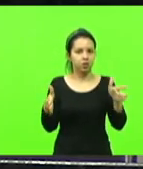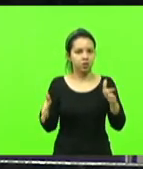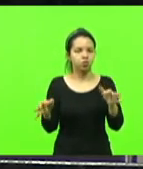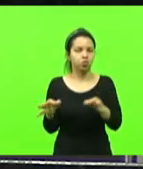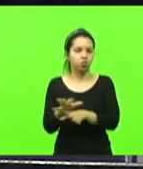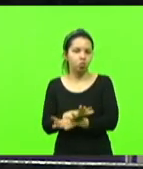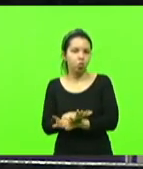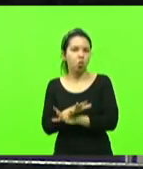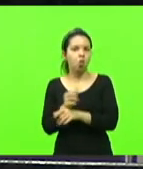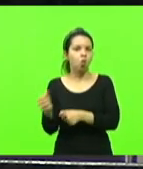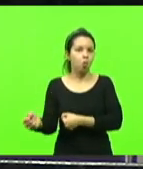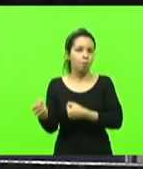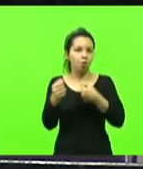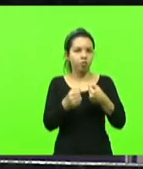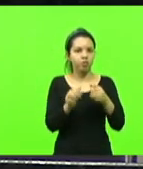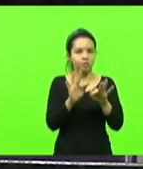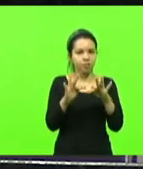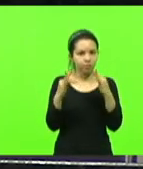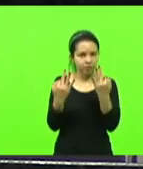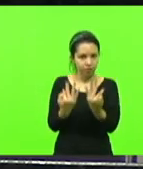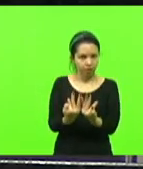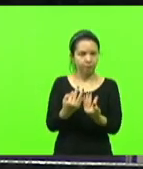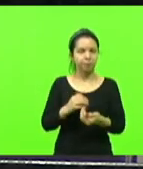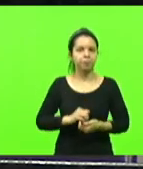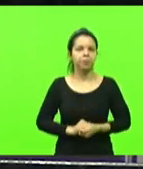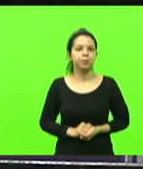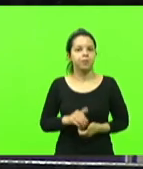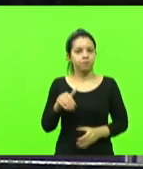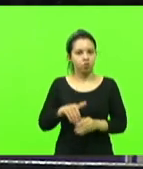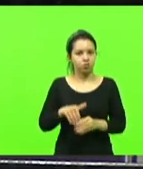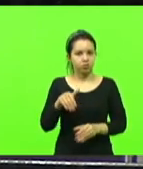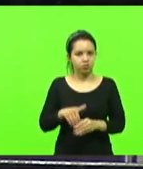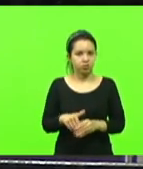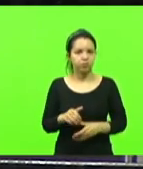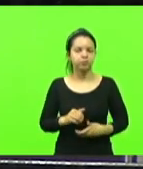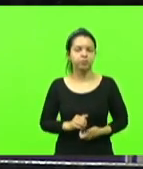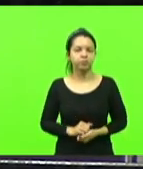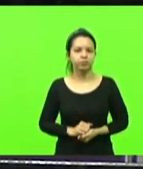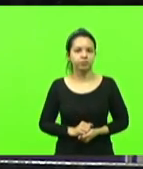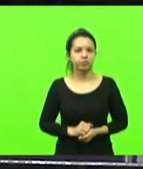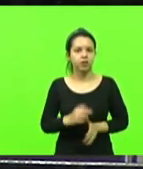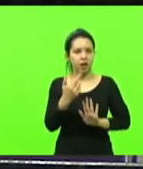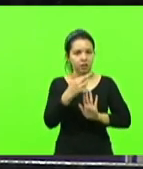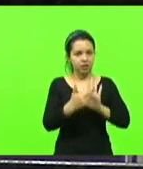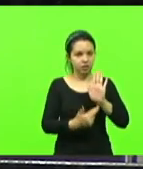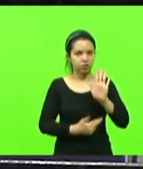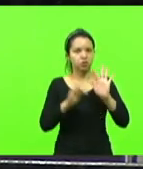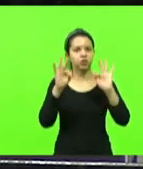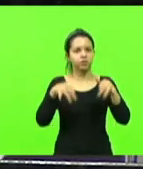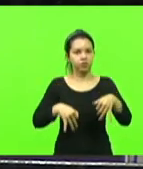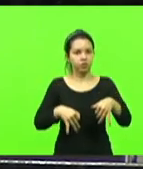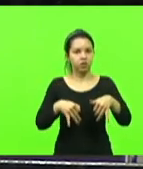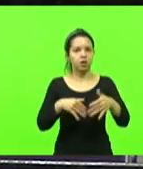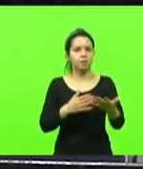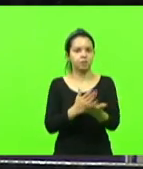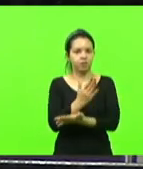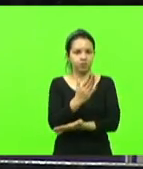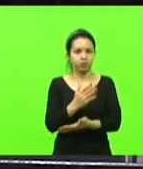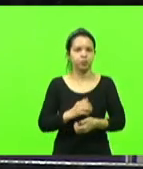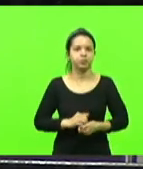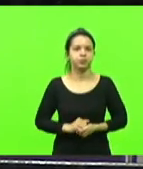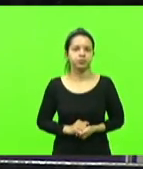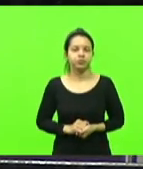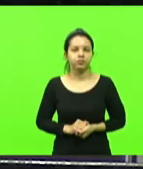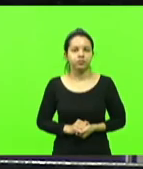familiar originário. Em votação como redação final, está aprovado.